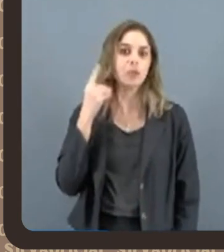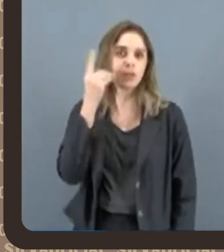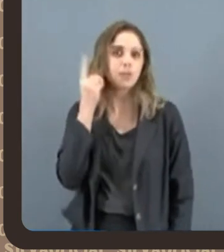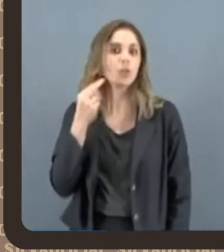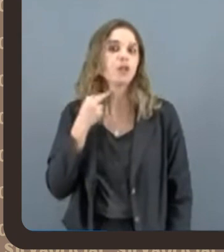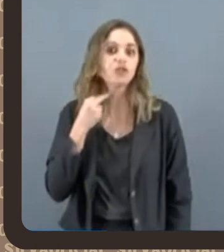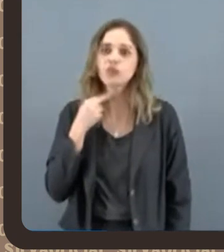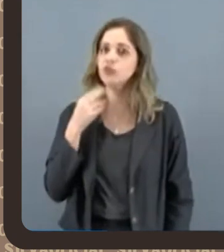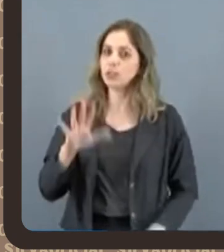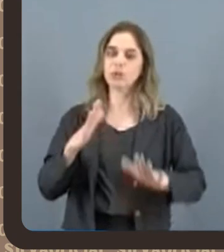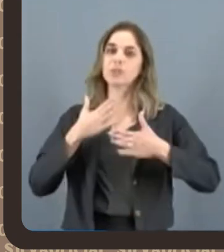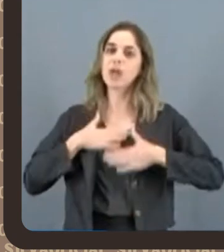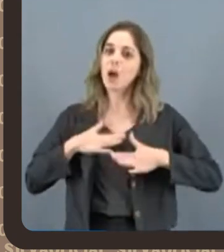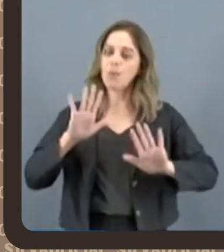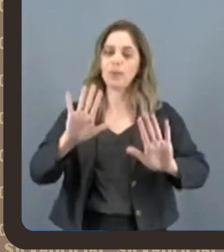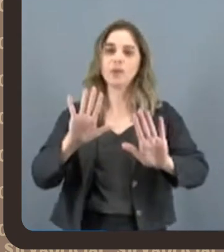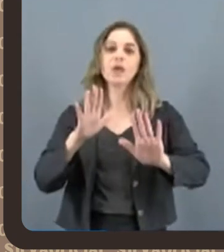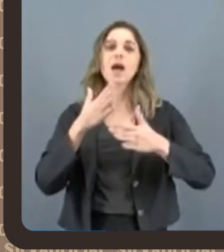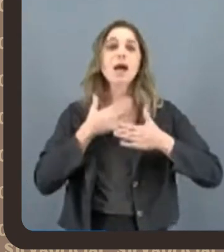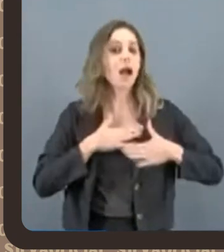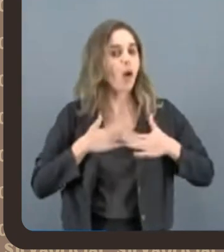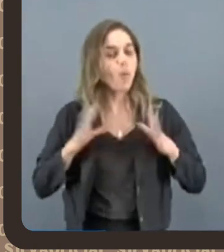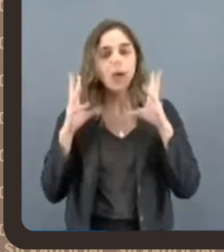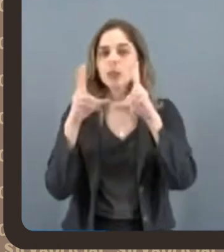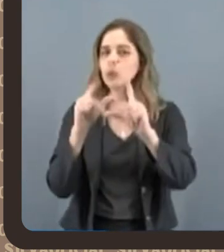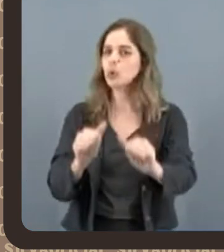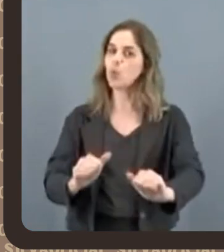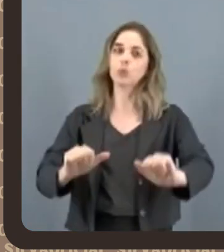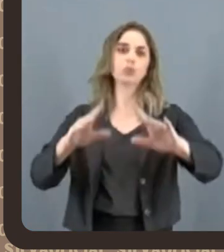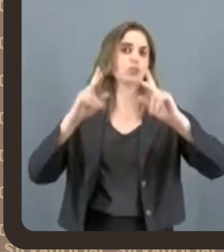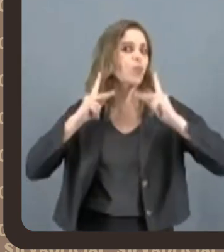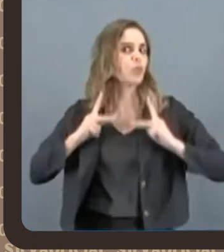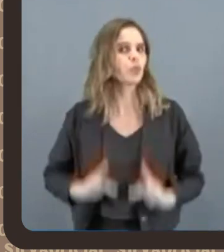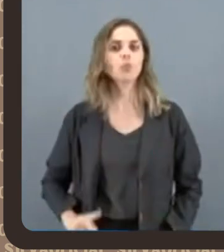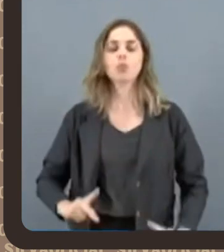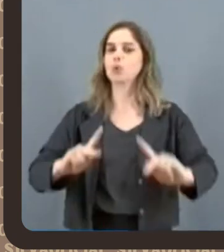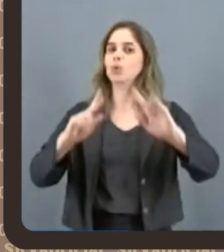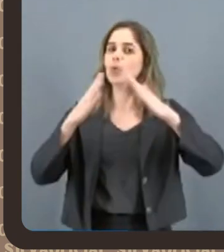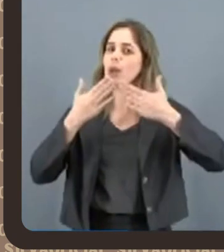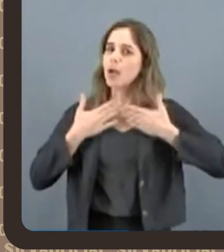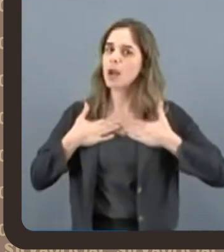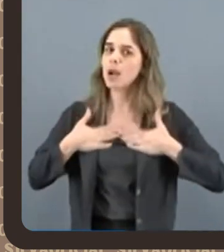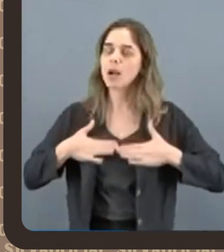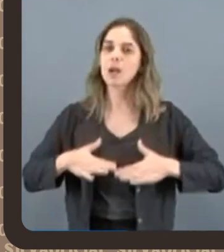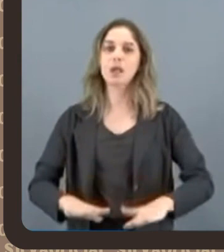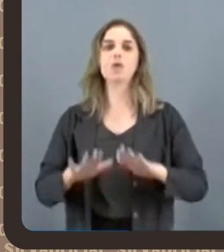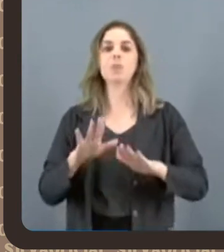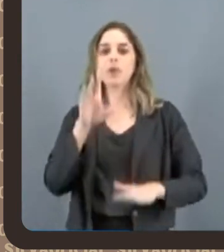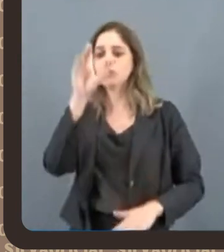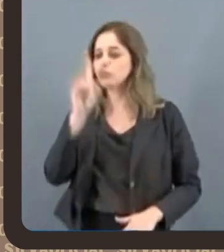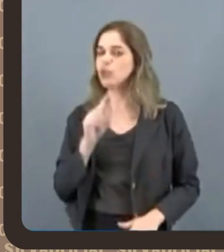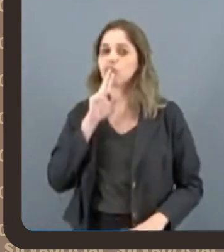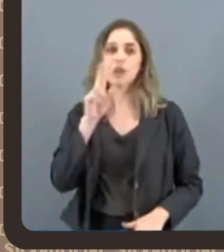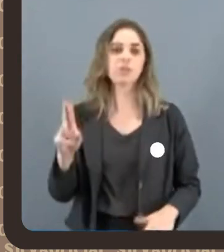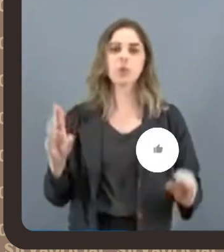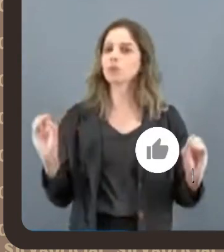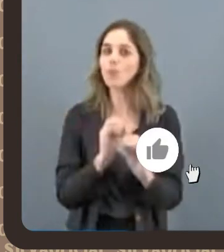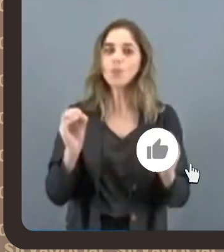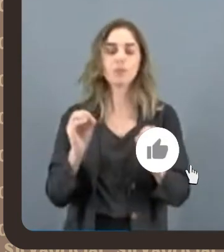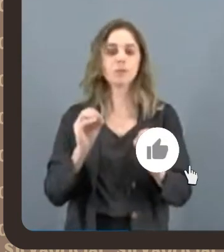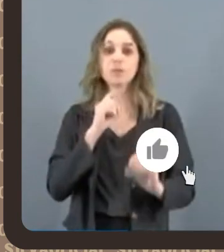Eu peço que todos aqui retomemos a calma. Eu não vou dar nesses termos direito e resposta a ninguém. Passo a palavra...